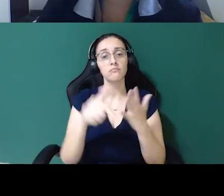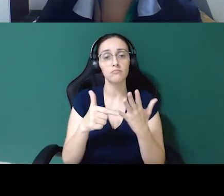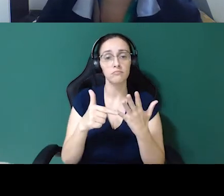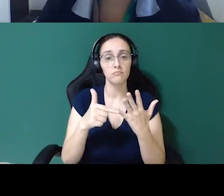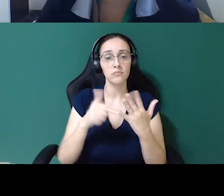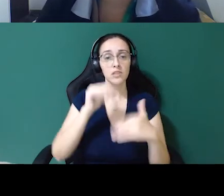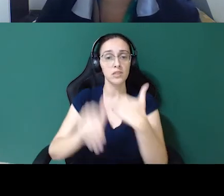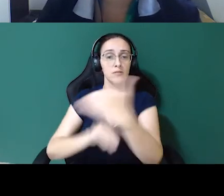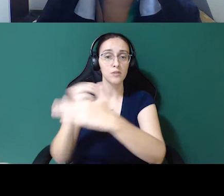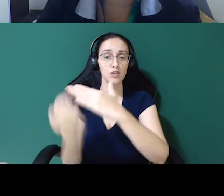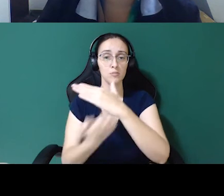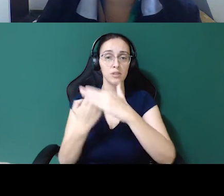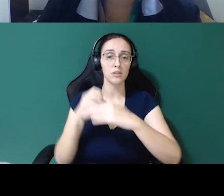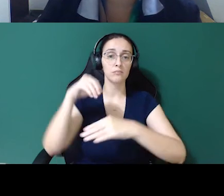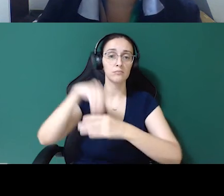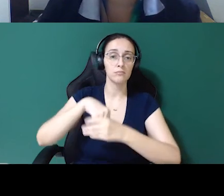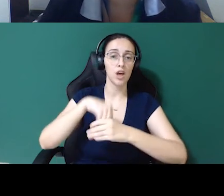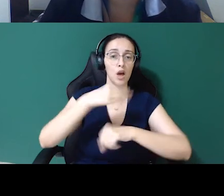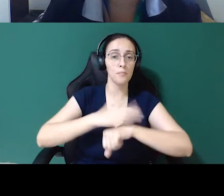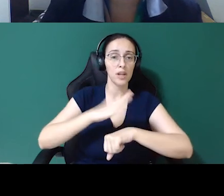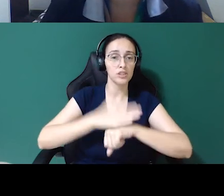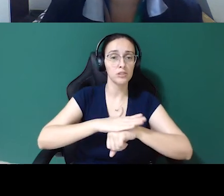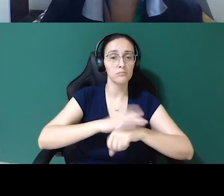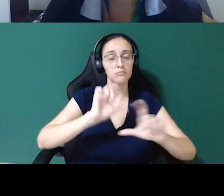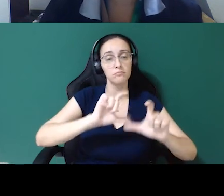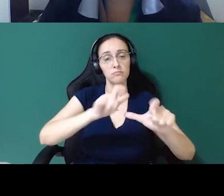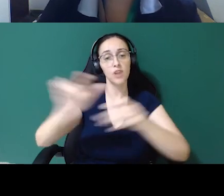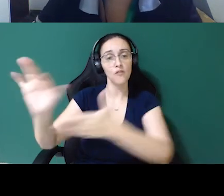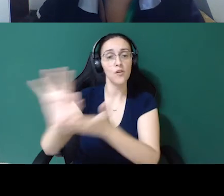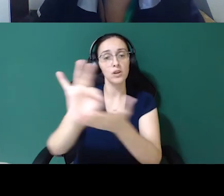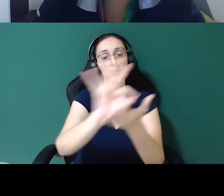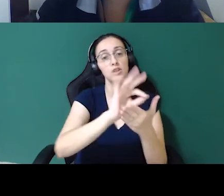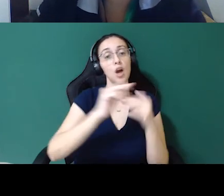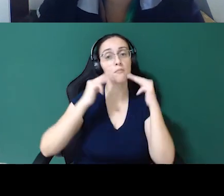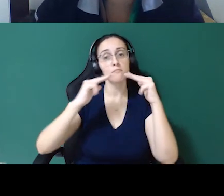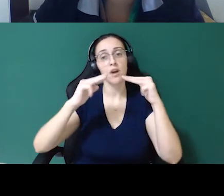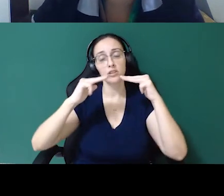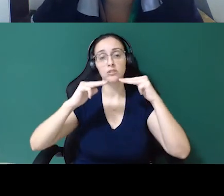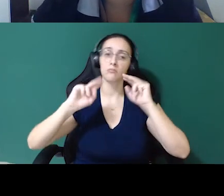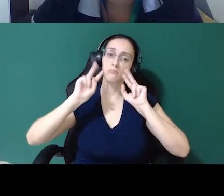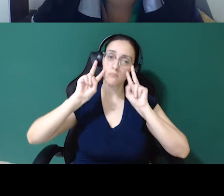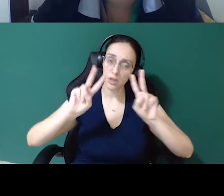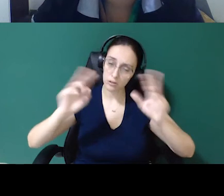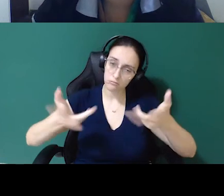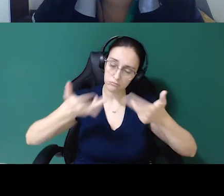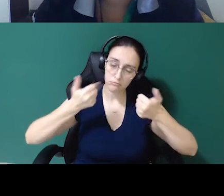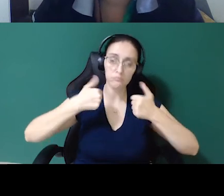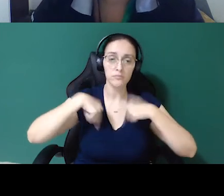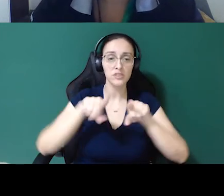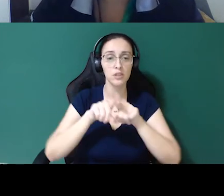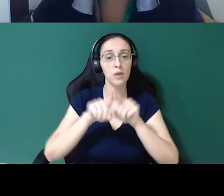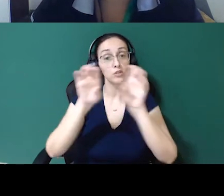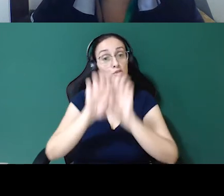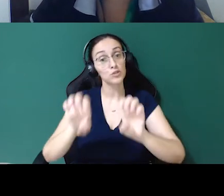e práticas da cadeia de fornecedores e de marketing. Seria, né, a partir da estruturação estruturação da empresa,